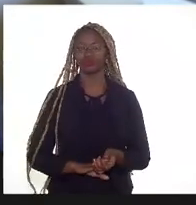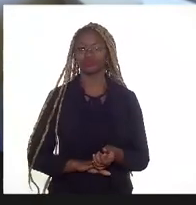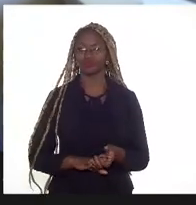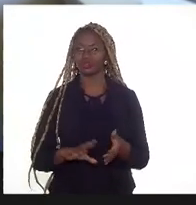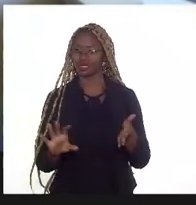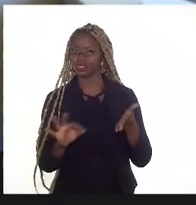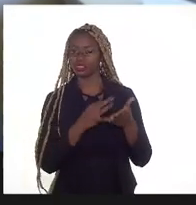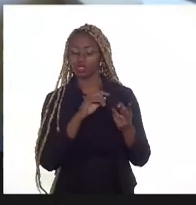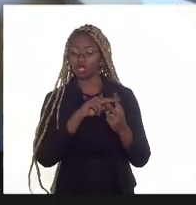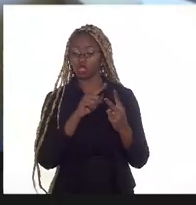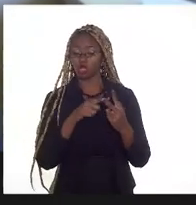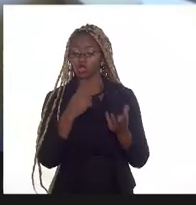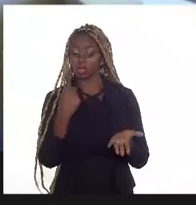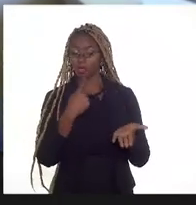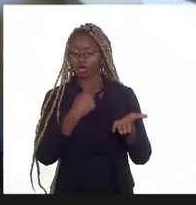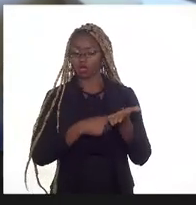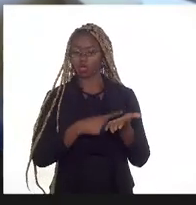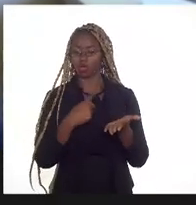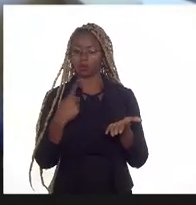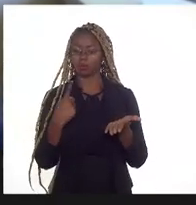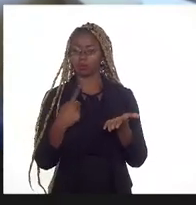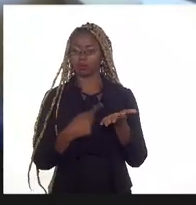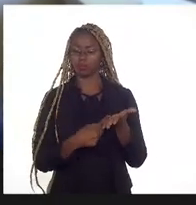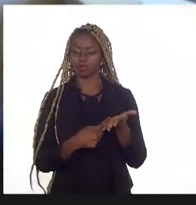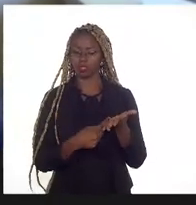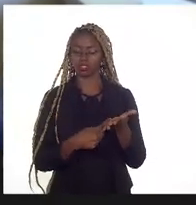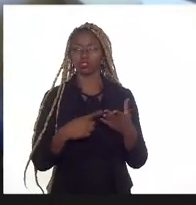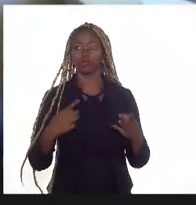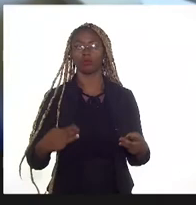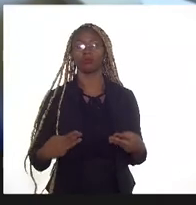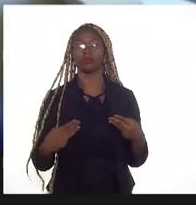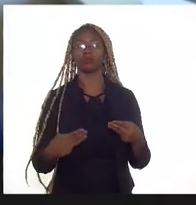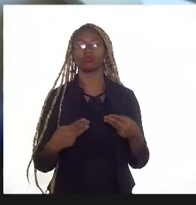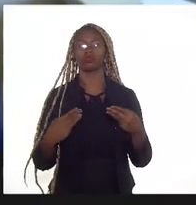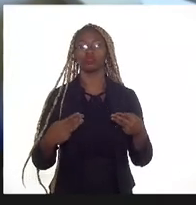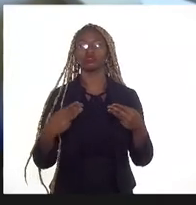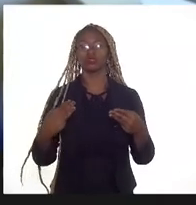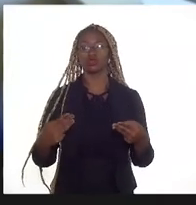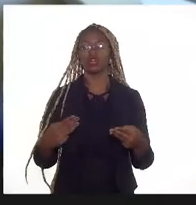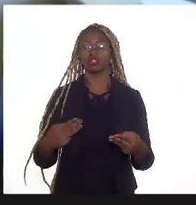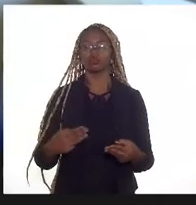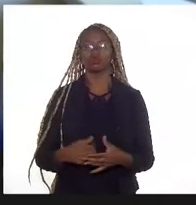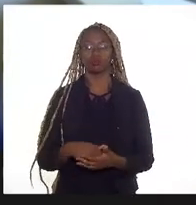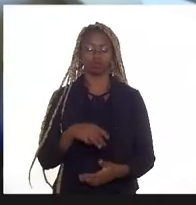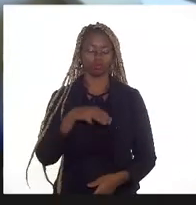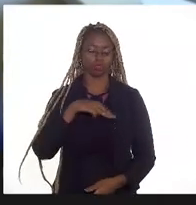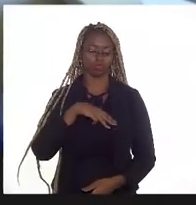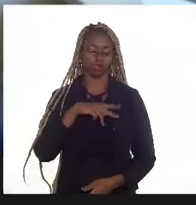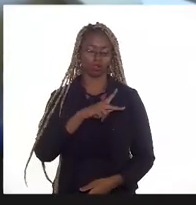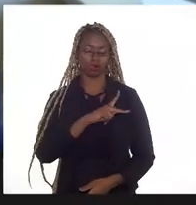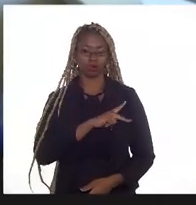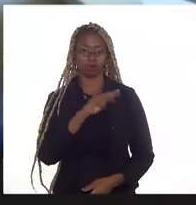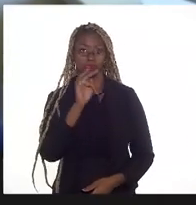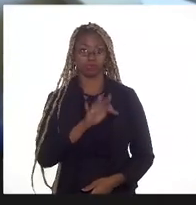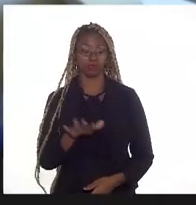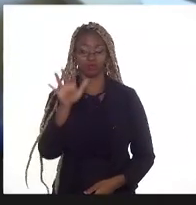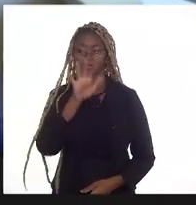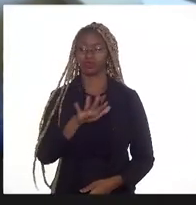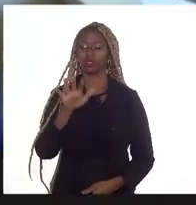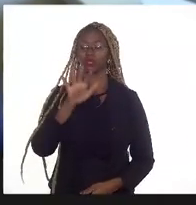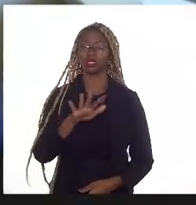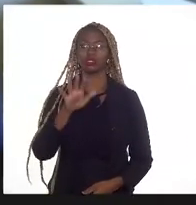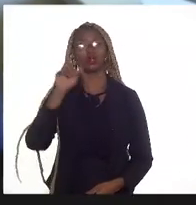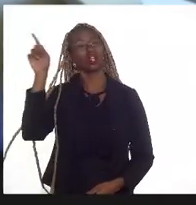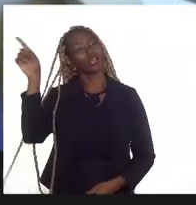dois pactos o Ministério Público Federal por exatamente uma baía